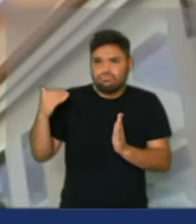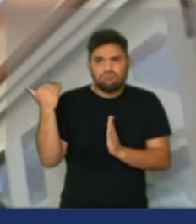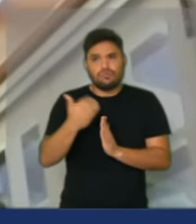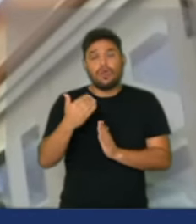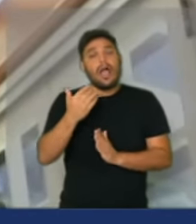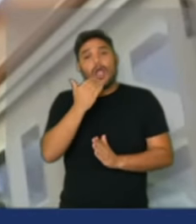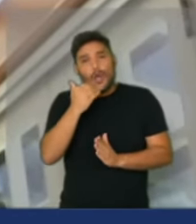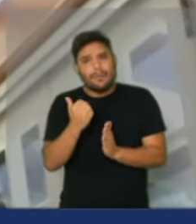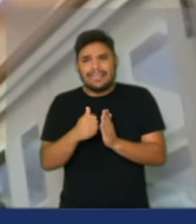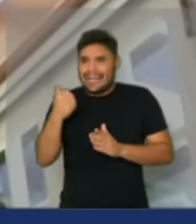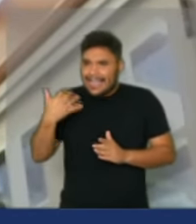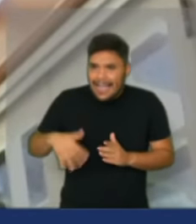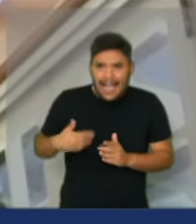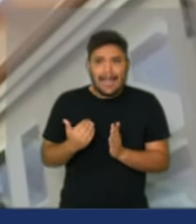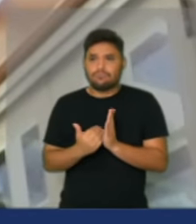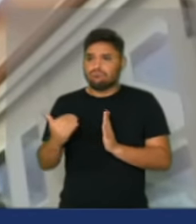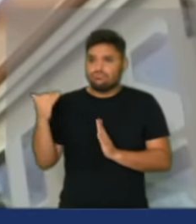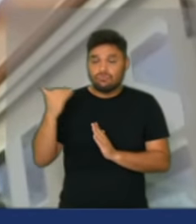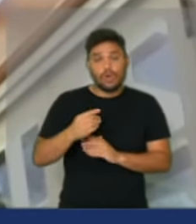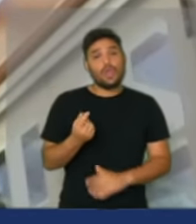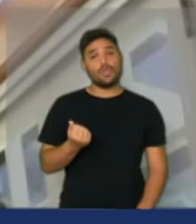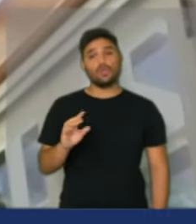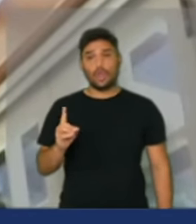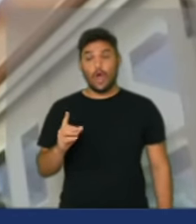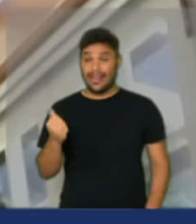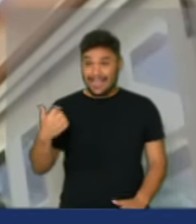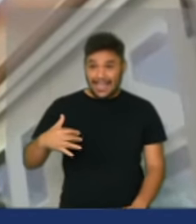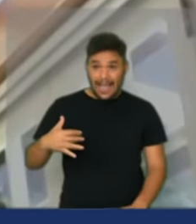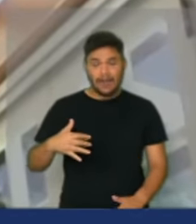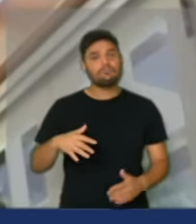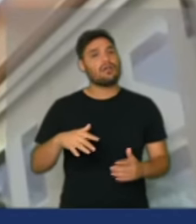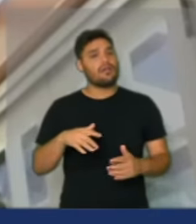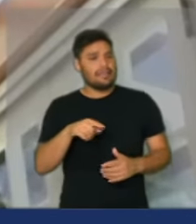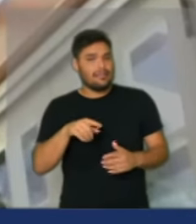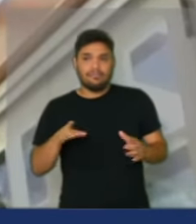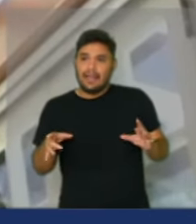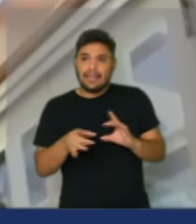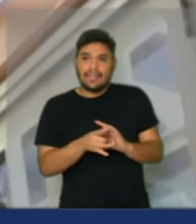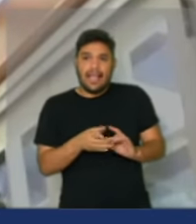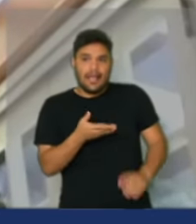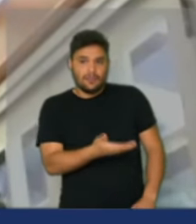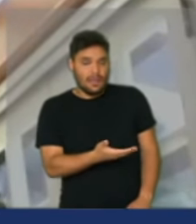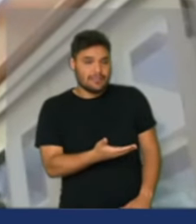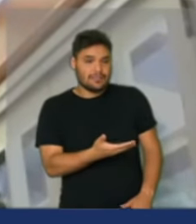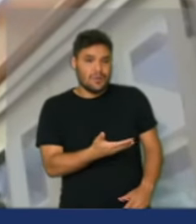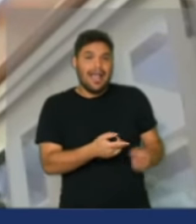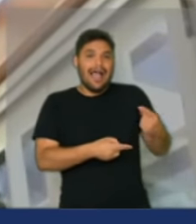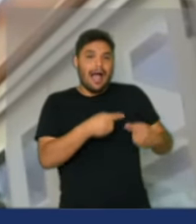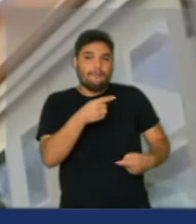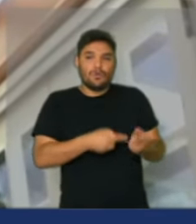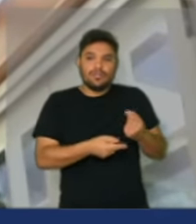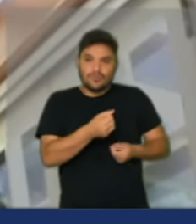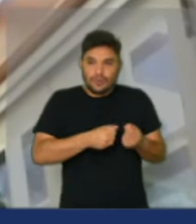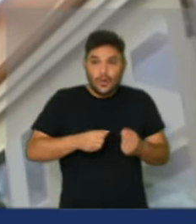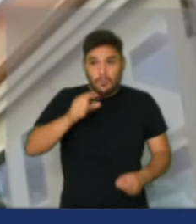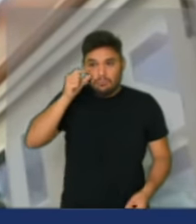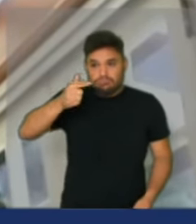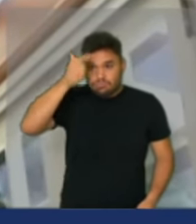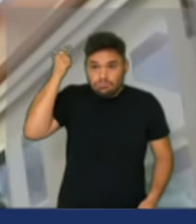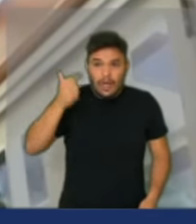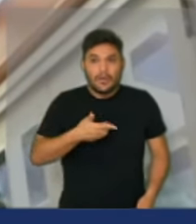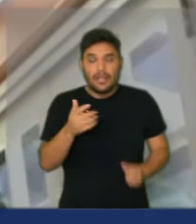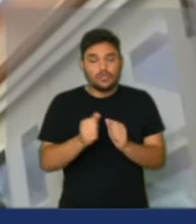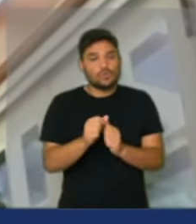alimentos e o dólar alto tem a ver com isso. A política econômica falida que Paulo Guedes conduz com o